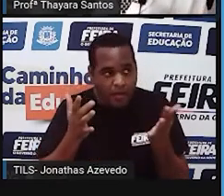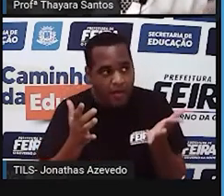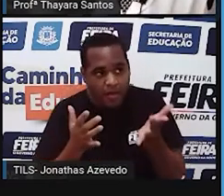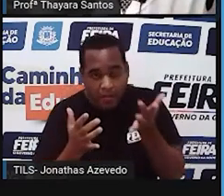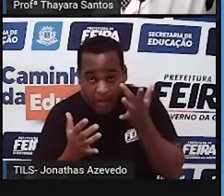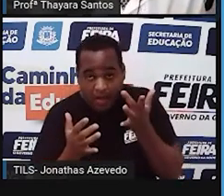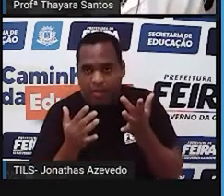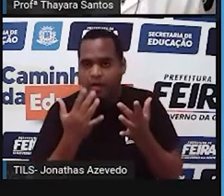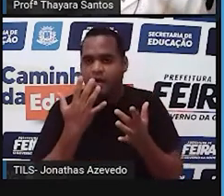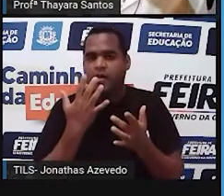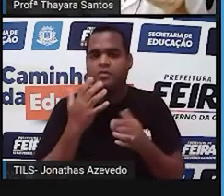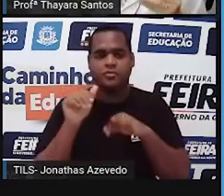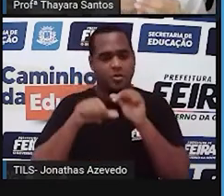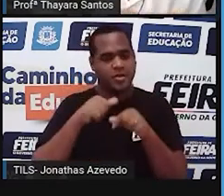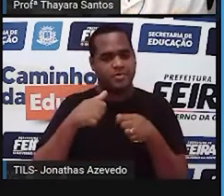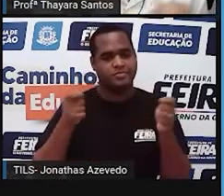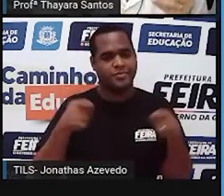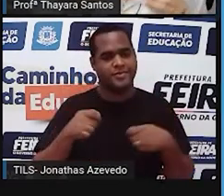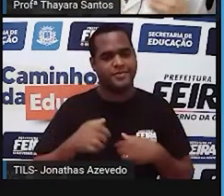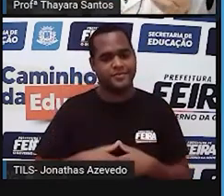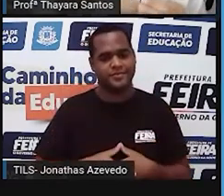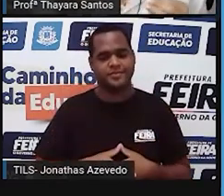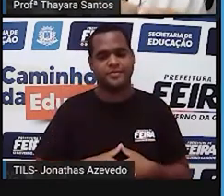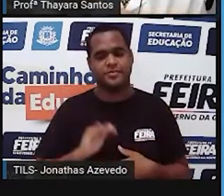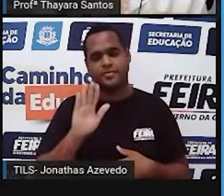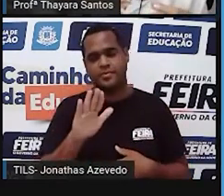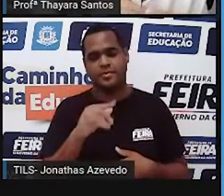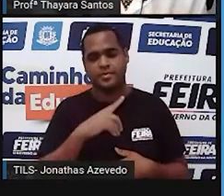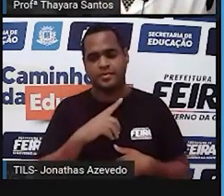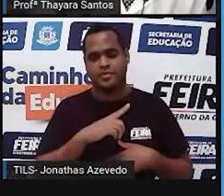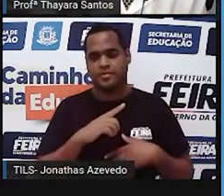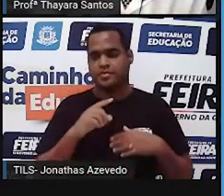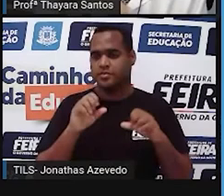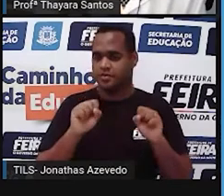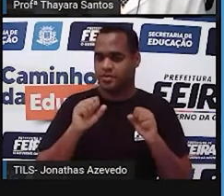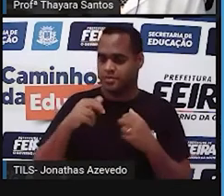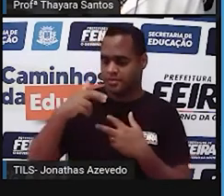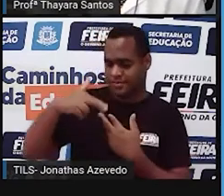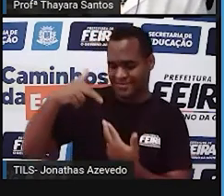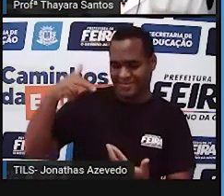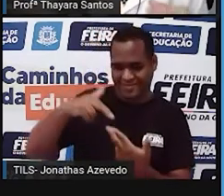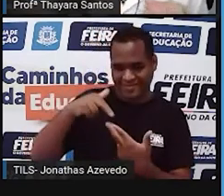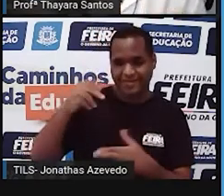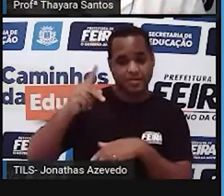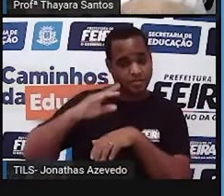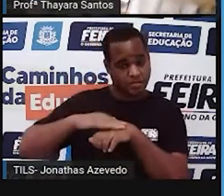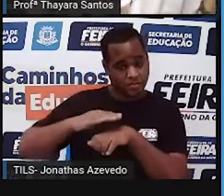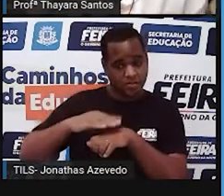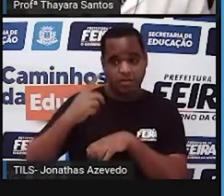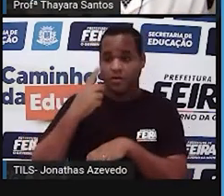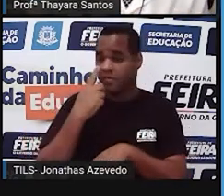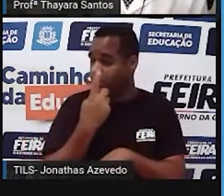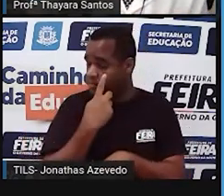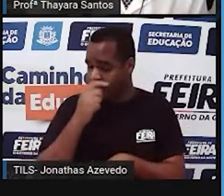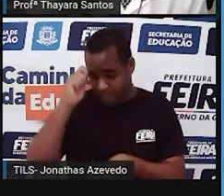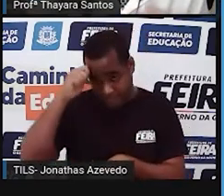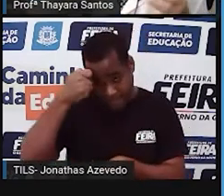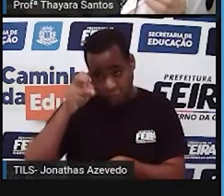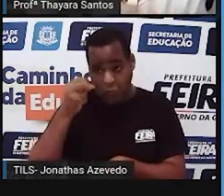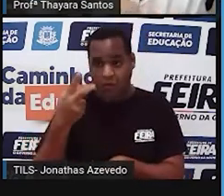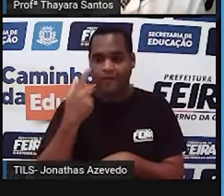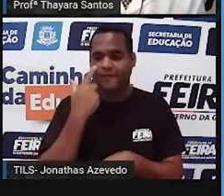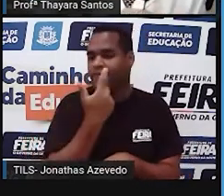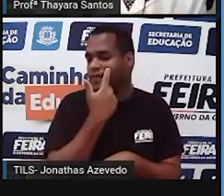olho que você quiser. Porém, a sua característica genética que é ter olho preto, olho verde,